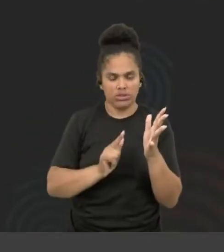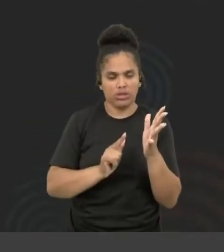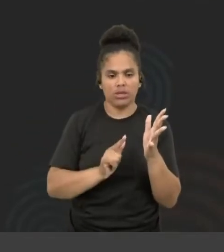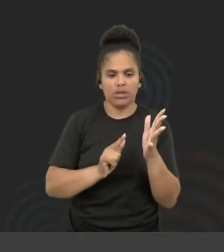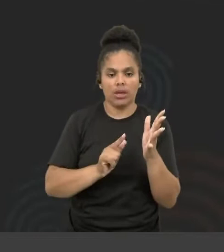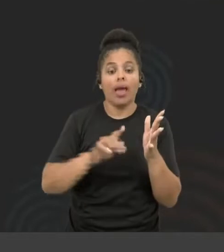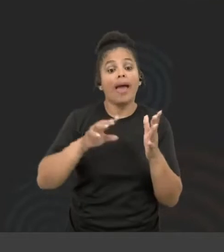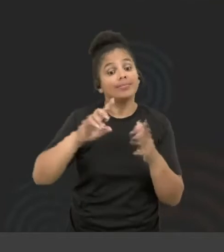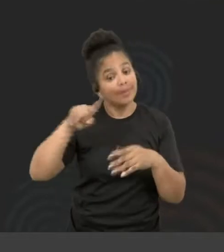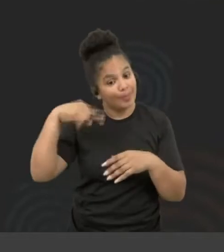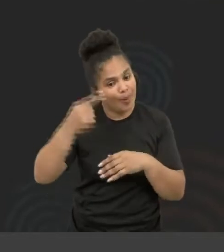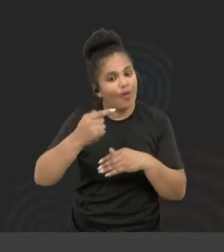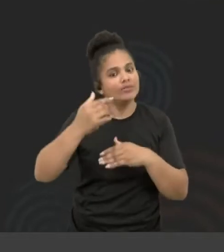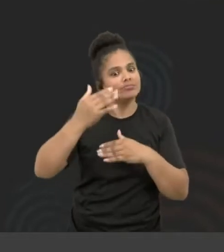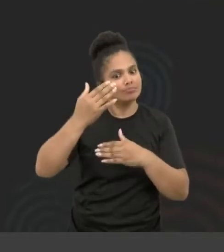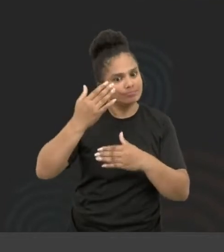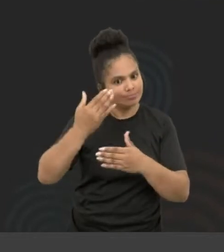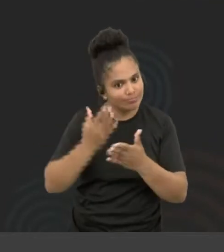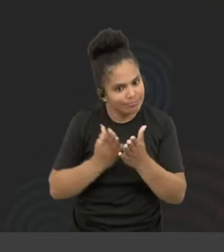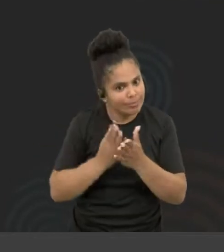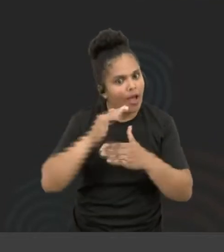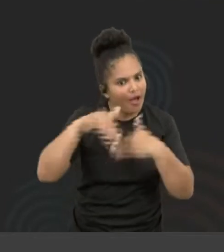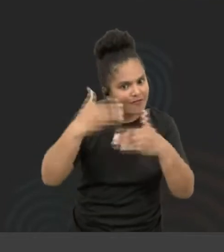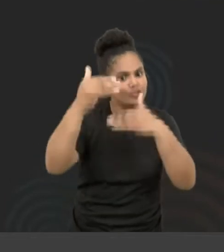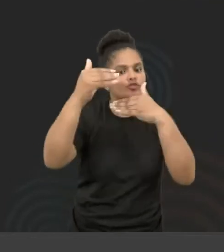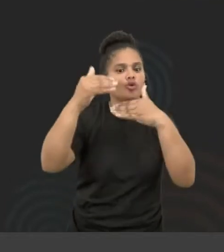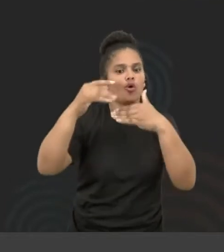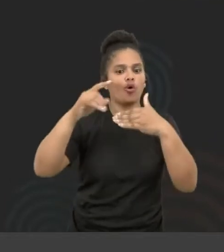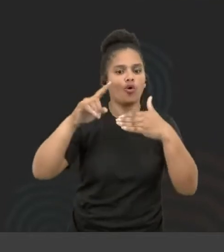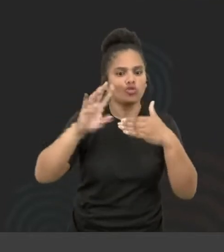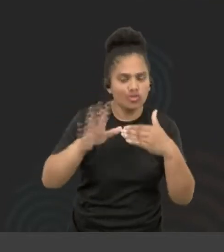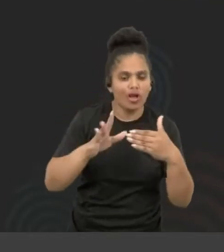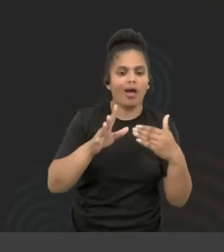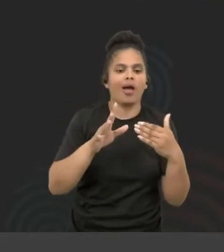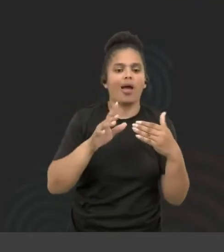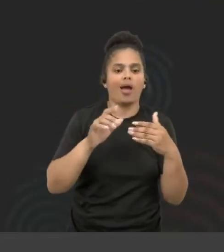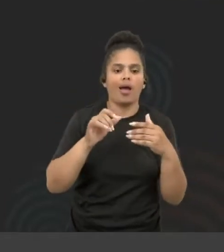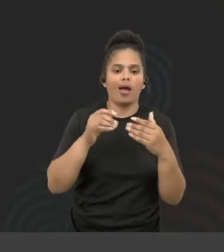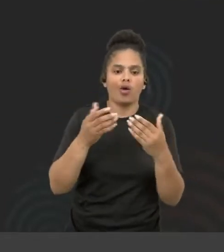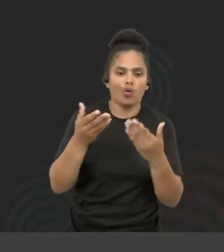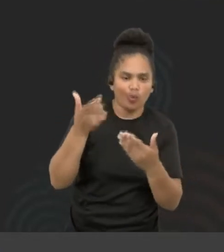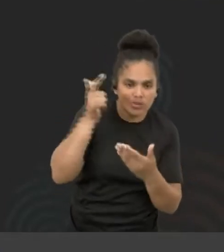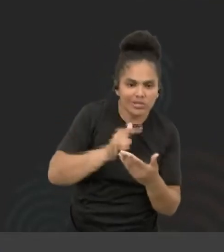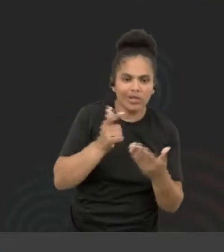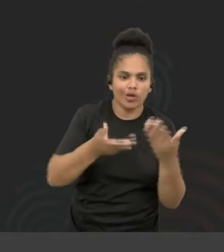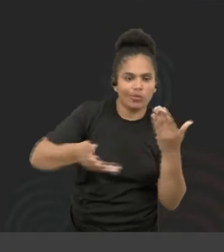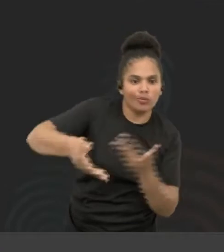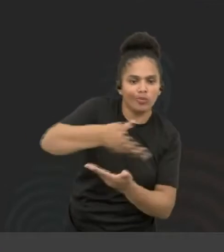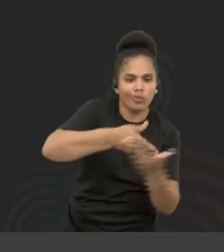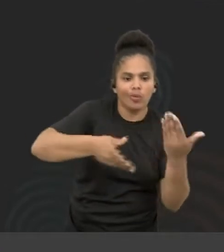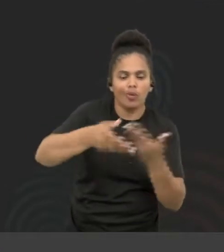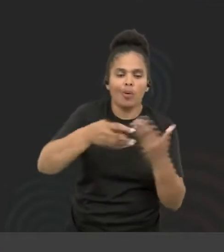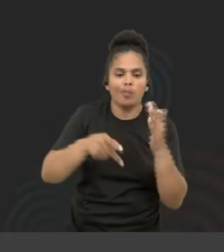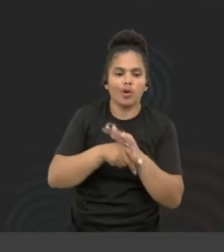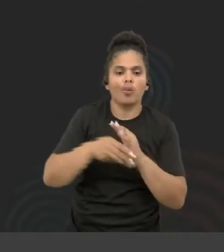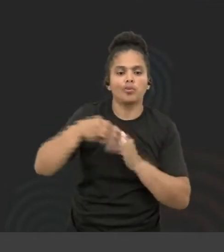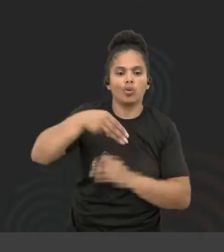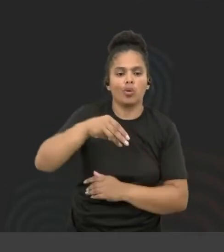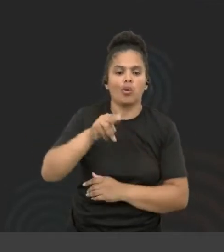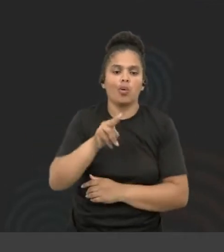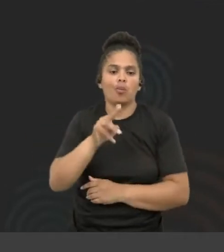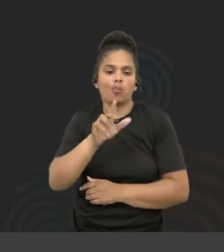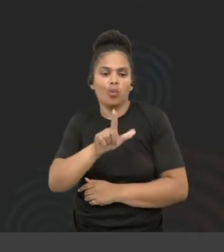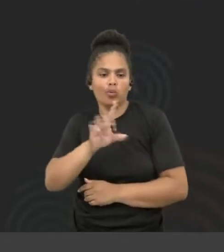depois ele avançou e conseguia interagir parcialmente com conteúdos multimídia, mas vejam vocês, a partir dos anos